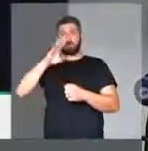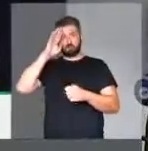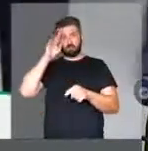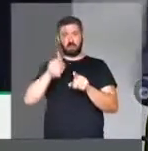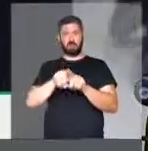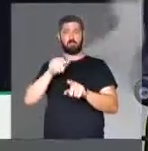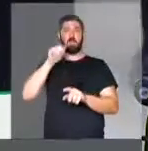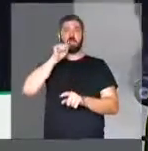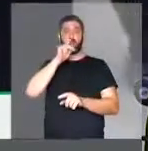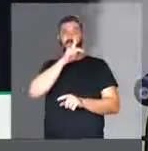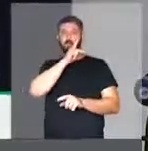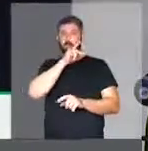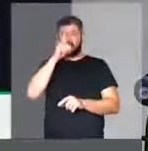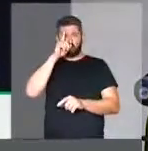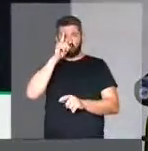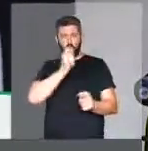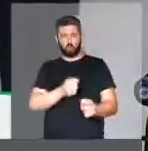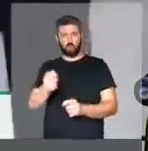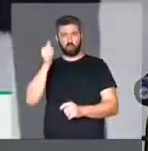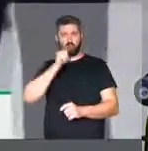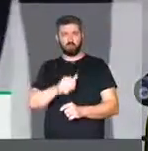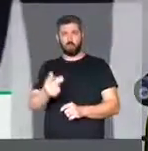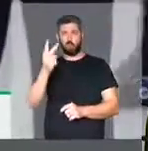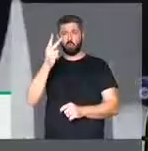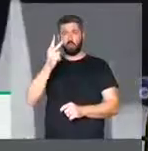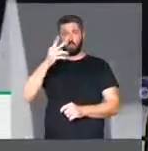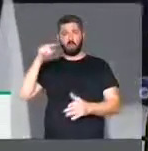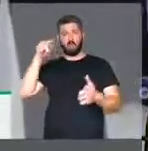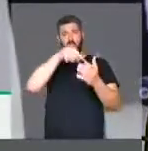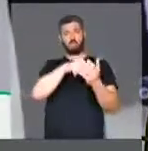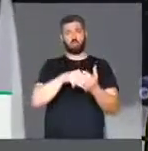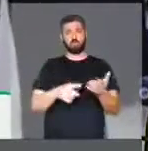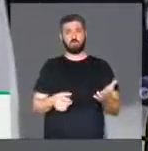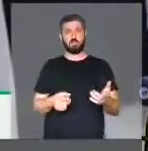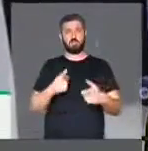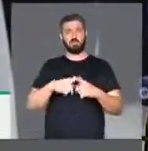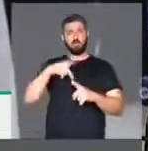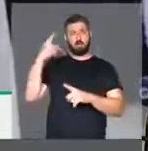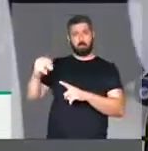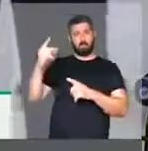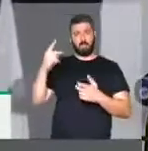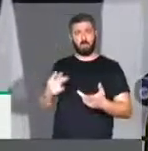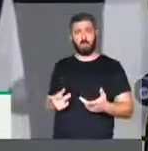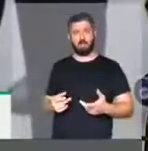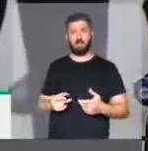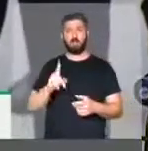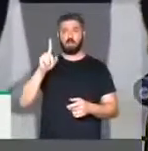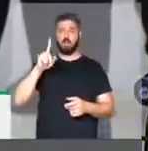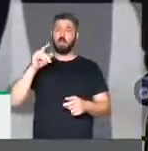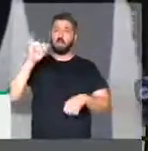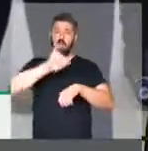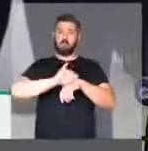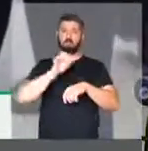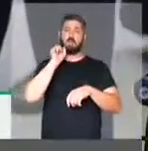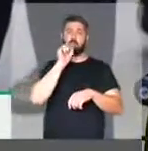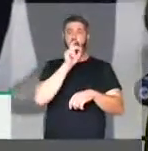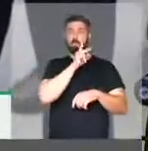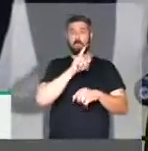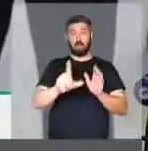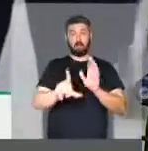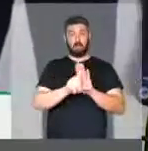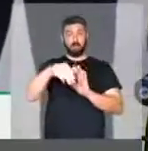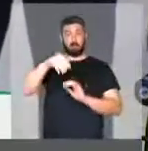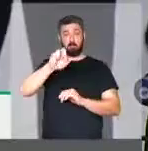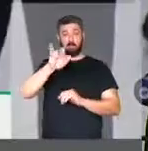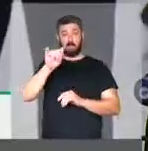do Amapá. Todo dia, duas mulheres registram denúncia de agressão em Macapá. A lei Maria